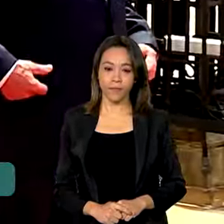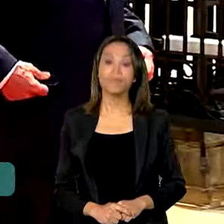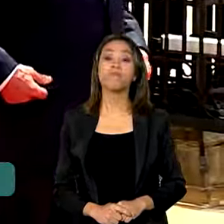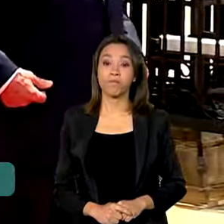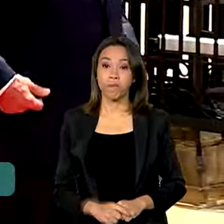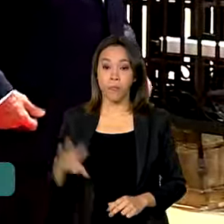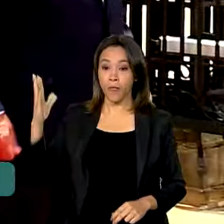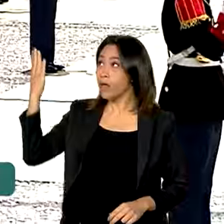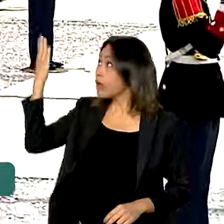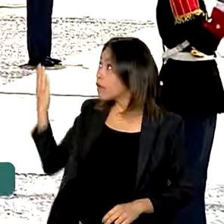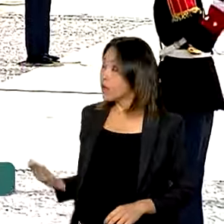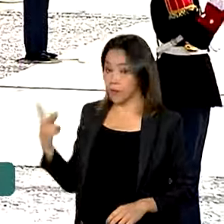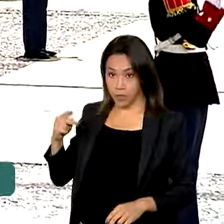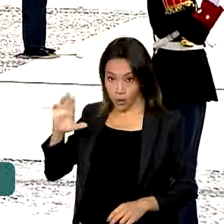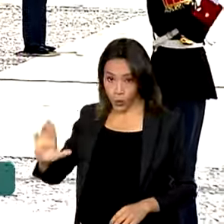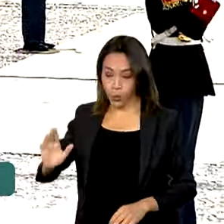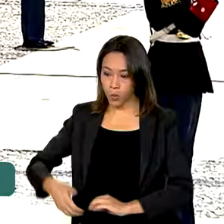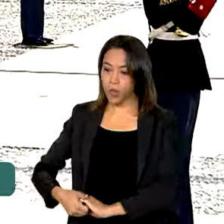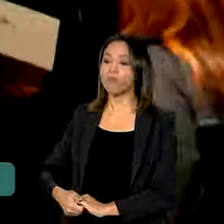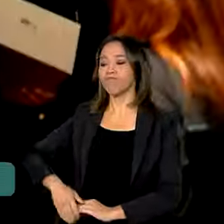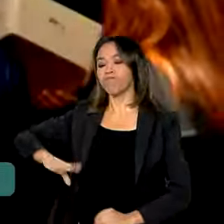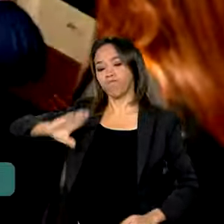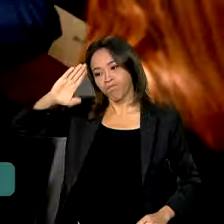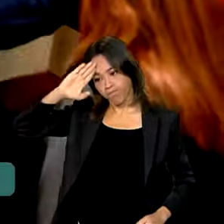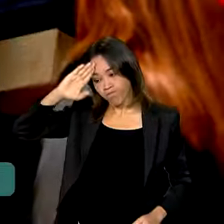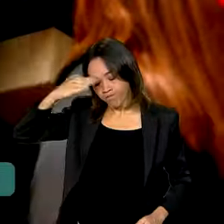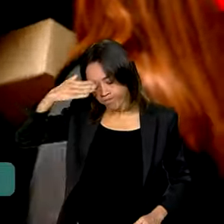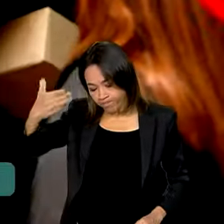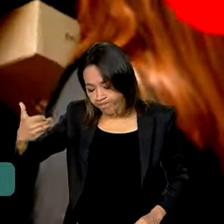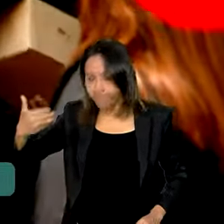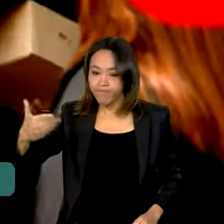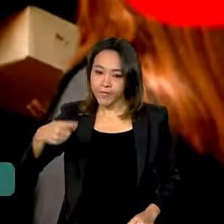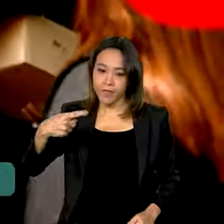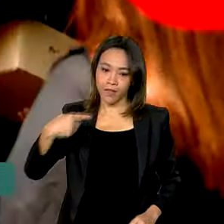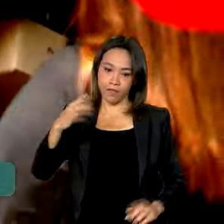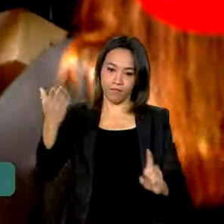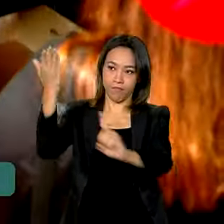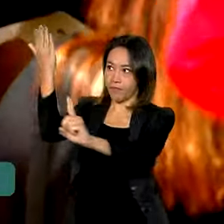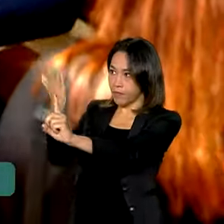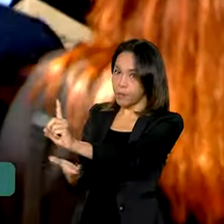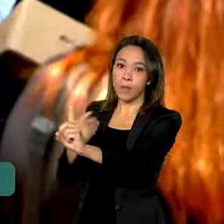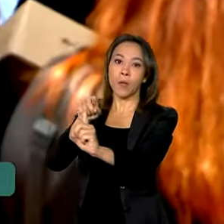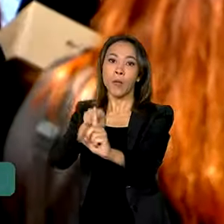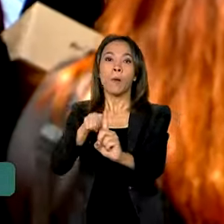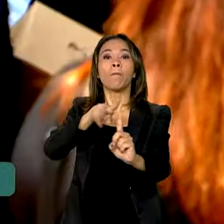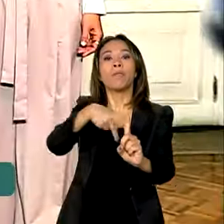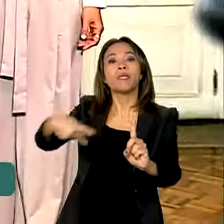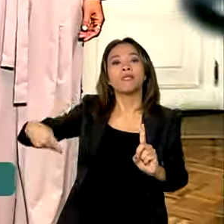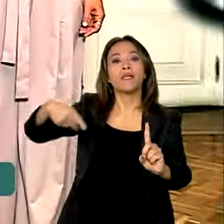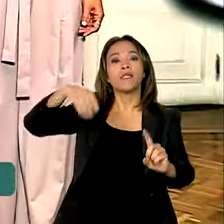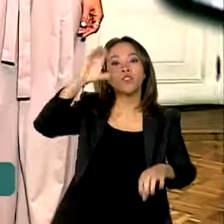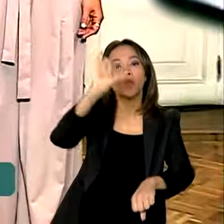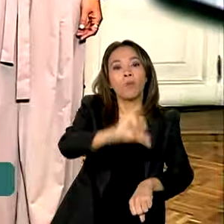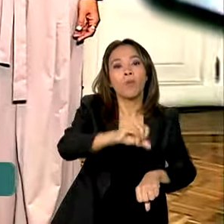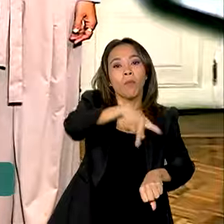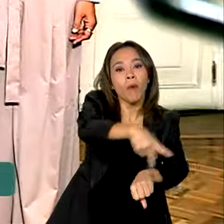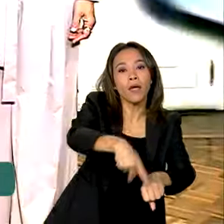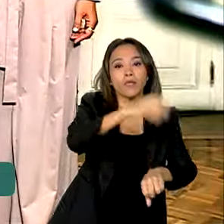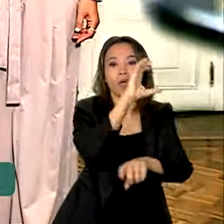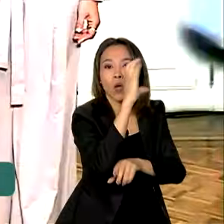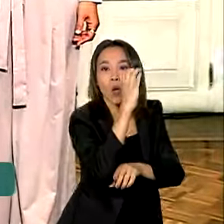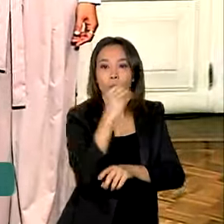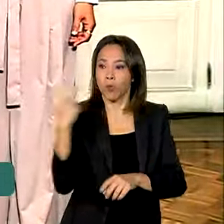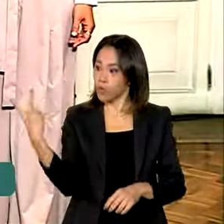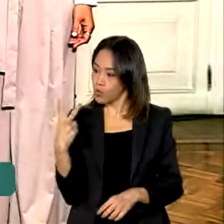Lula cumprimentou a guarda presidencial e foi recebido por Gustavo Petro, o presidente colombiano. Os chefes de